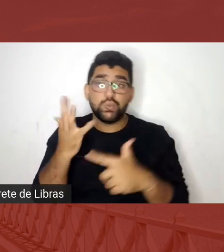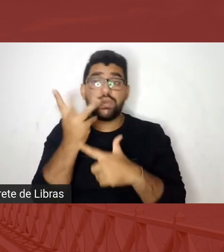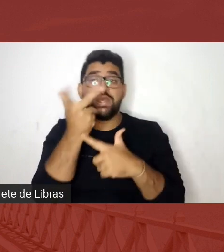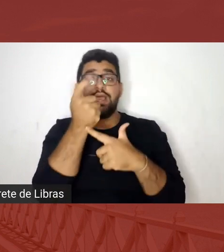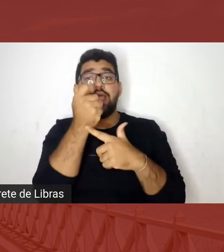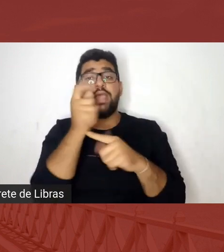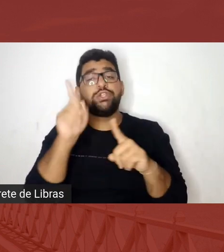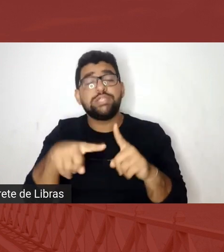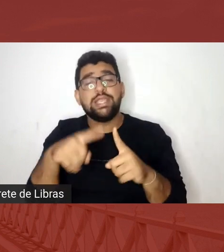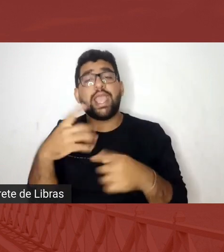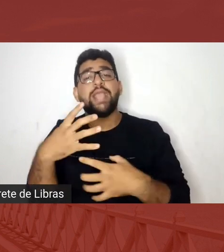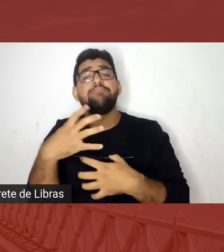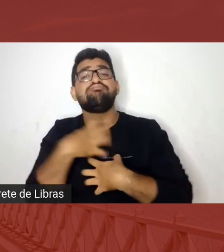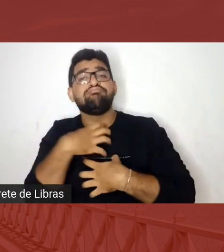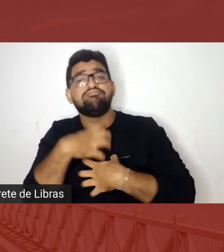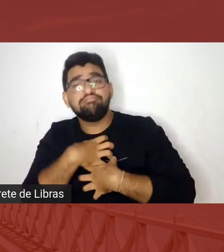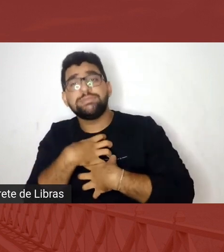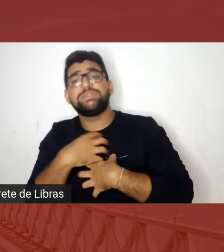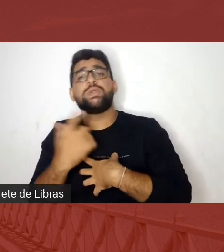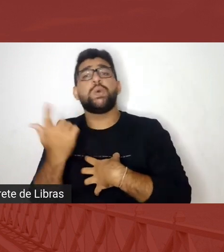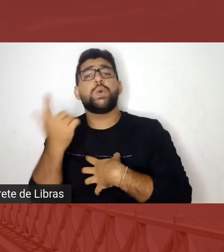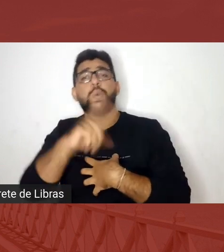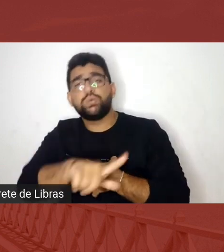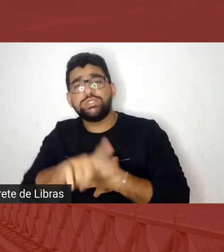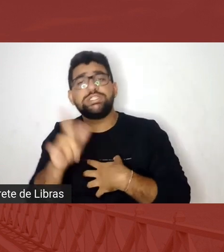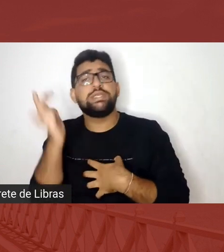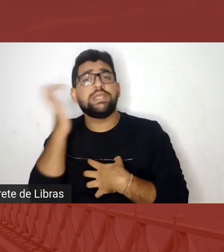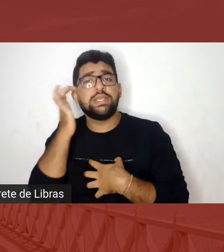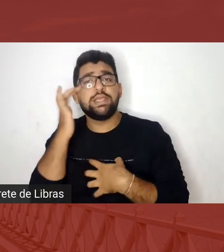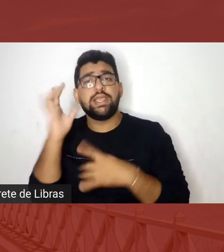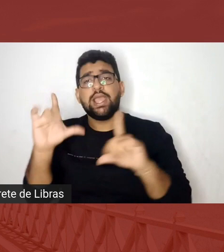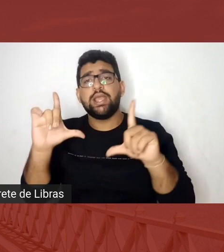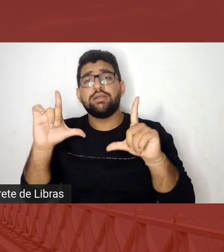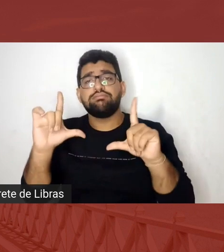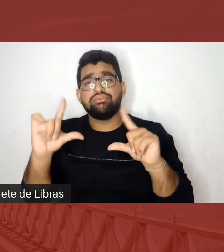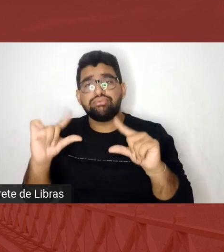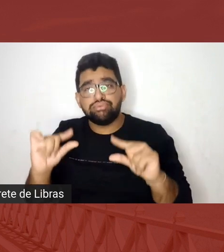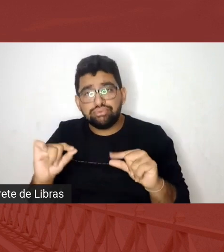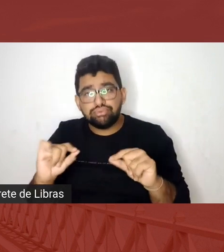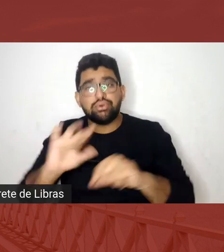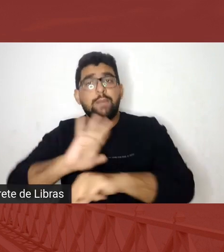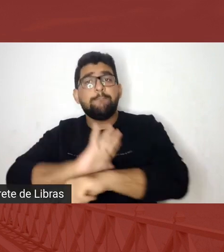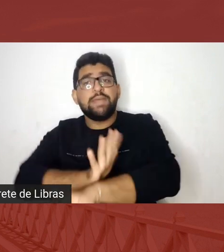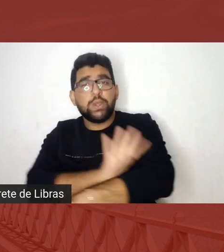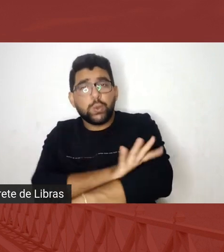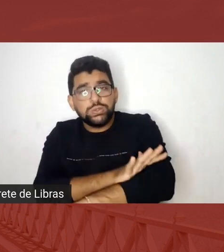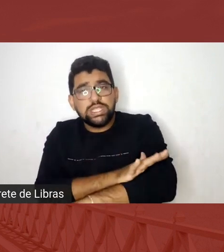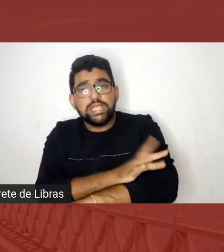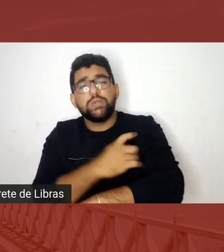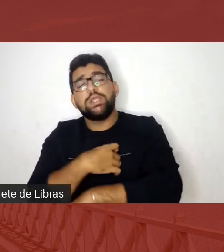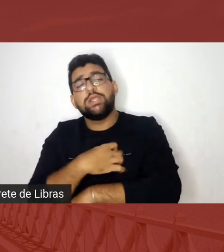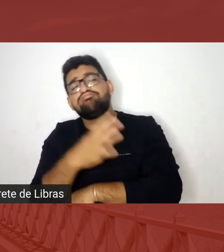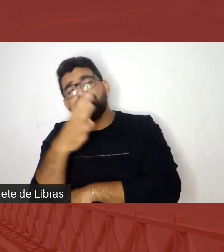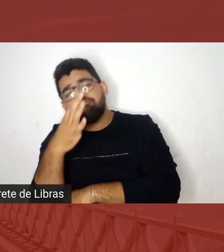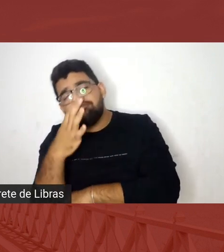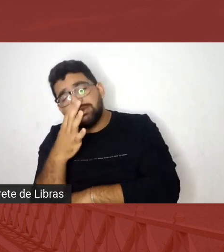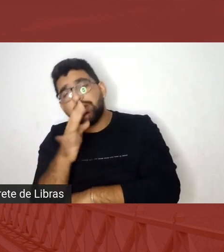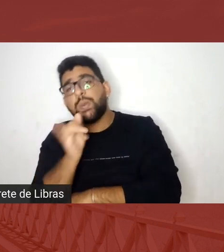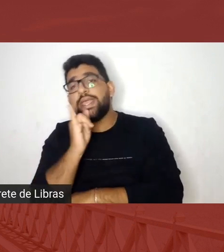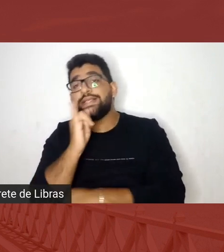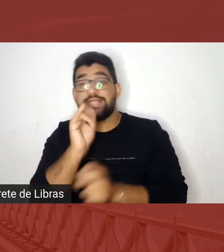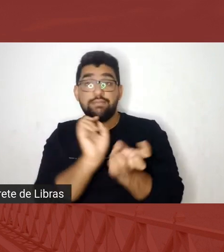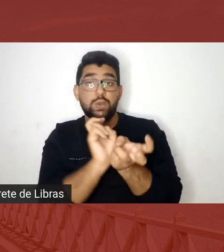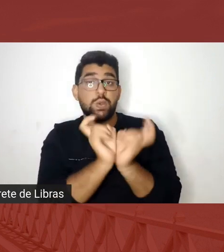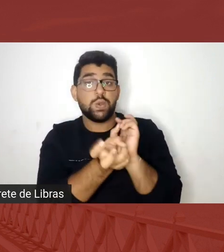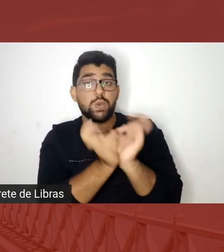de, de, de acabar com o preconceito, porque você olha, não conhece, você olha, eu dou exemplo, capoeirista, por